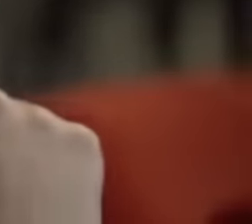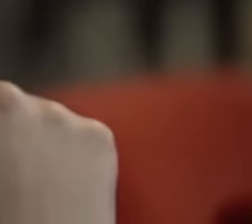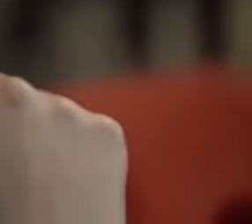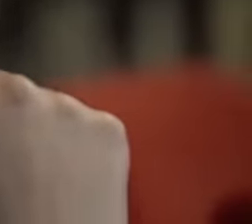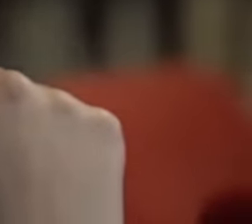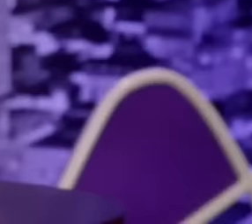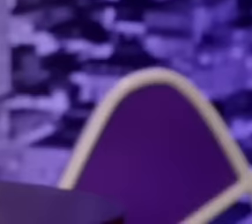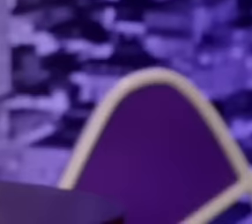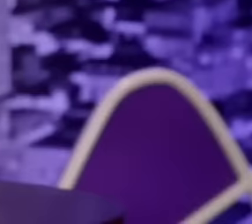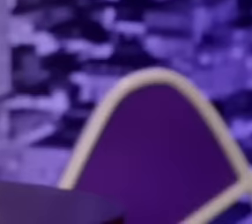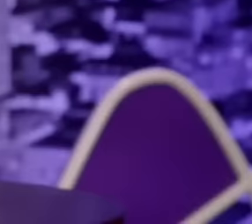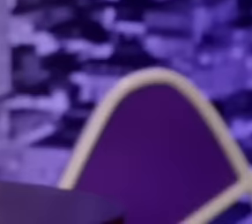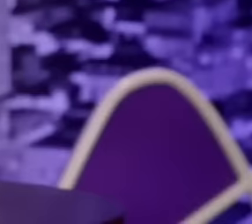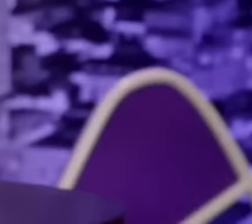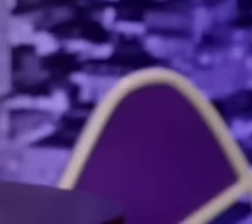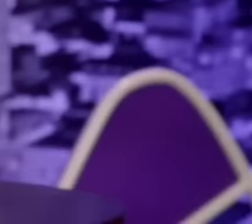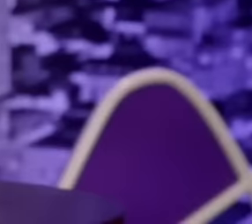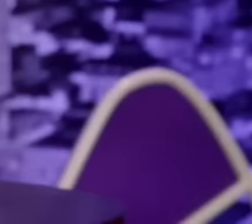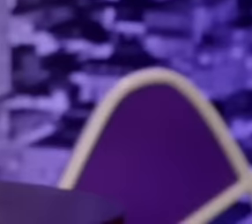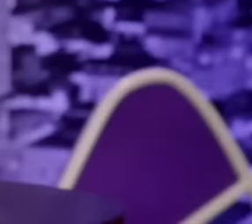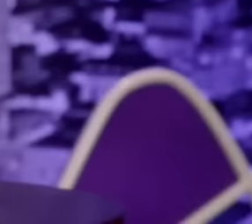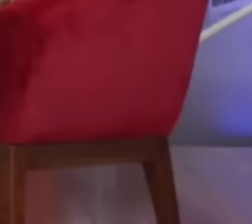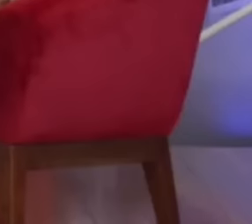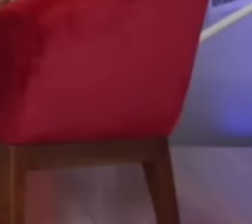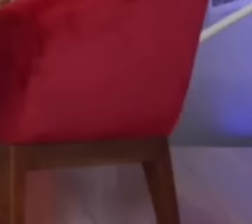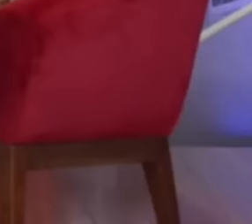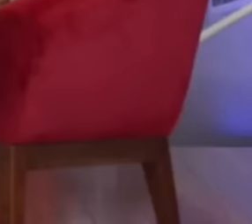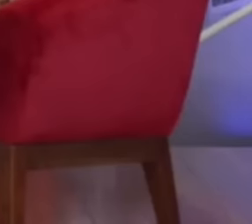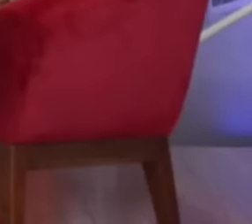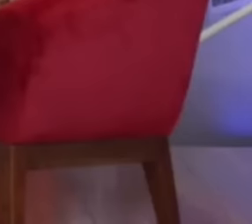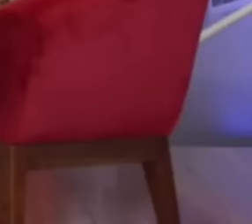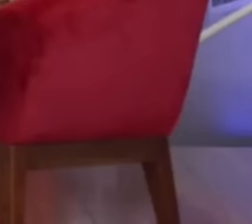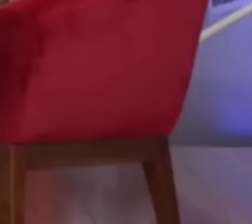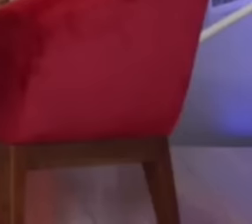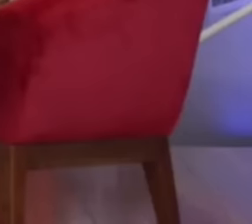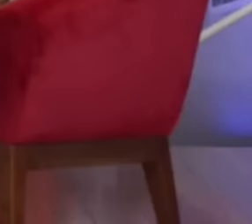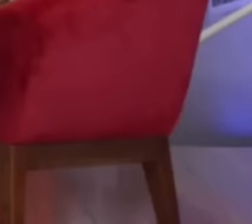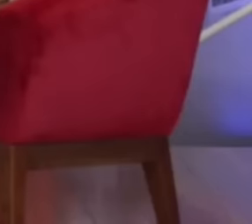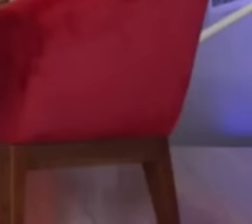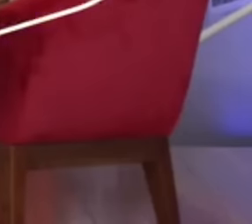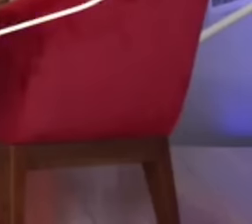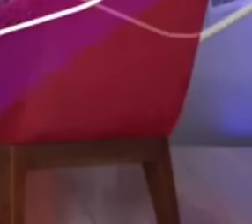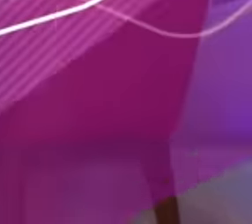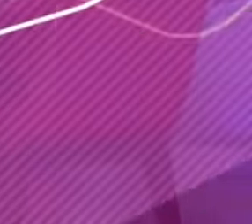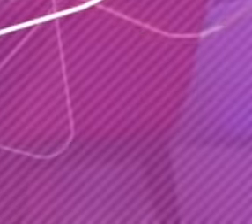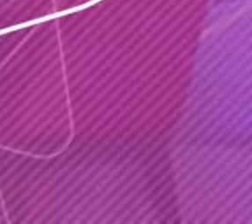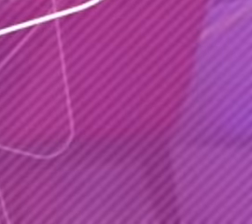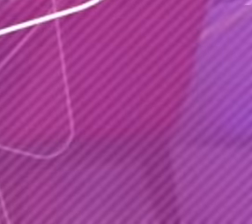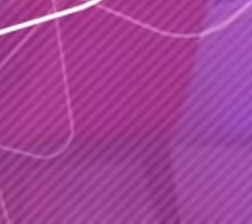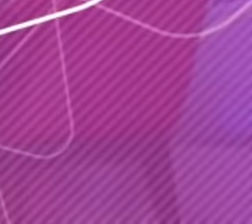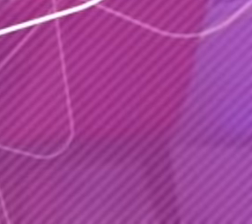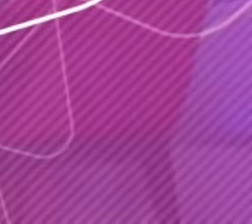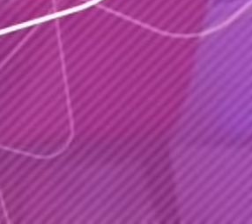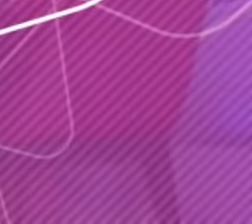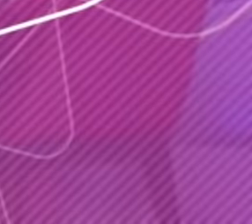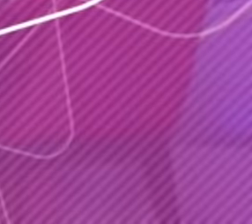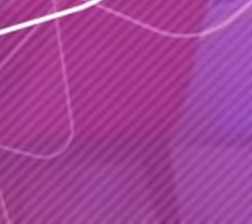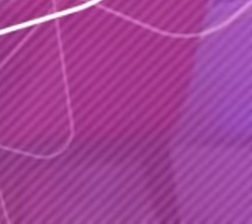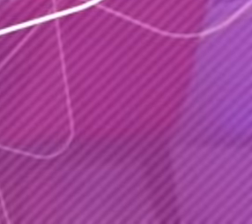pessoas calculassem a cada vez que abrissem a boca se é vantajoso ou não dizer a verdade o Anel de Giges